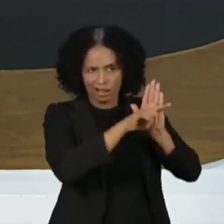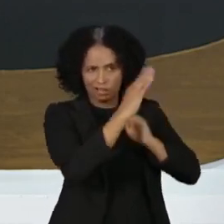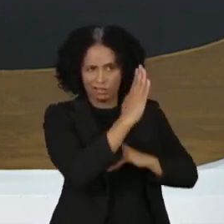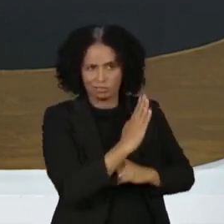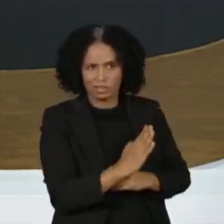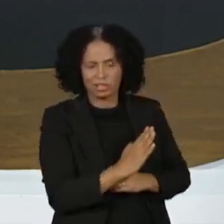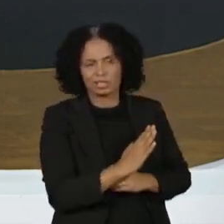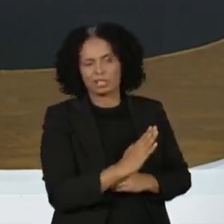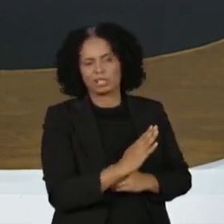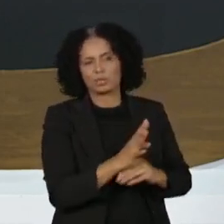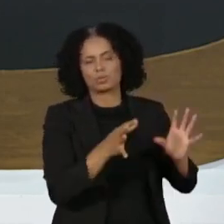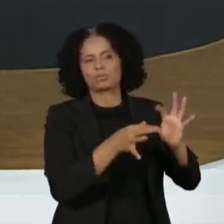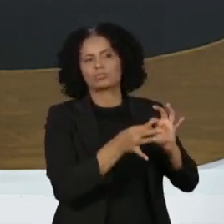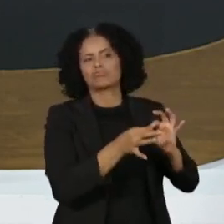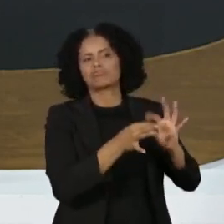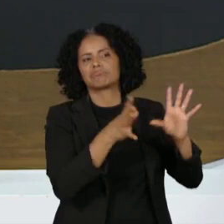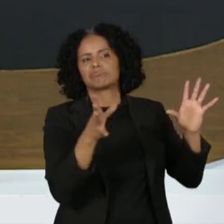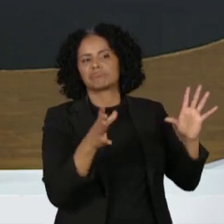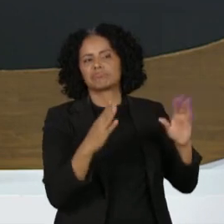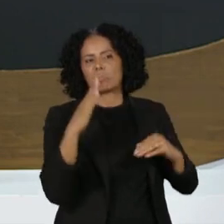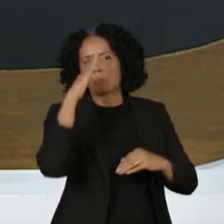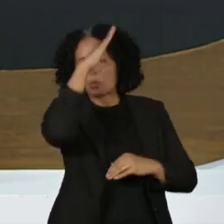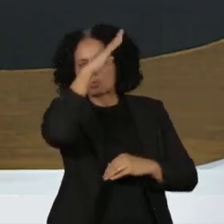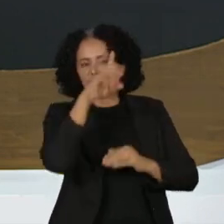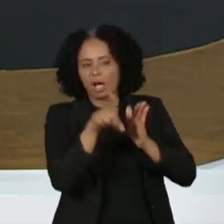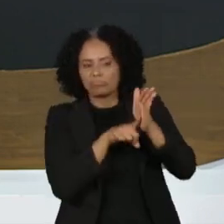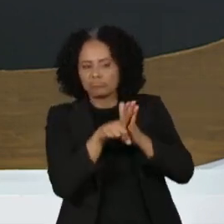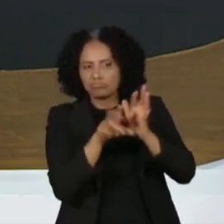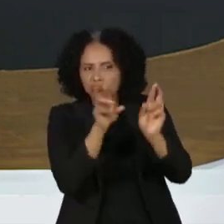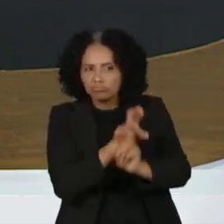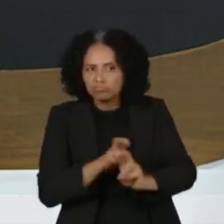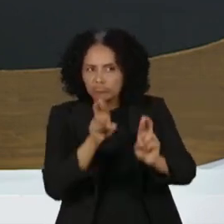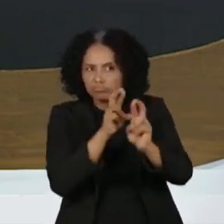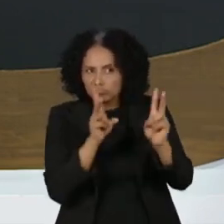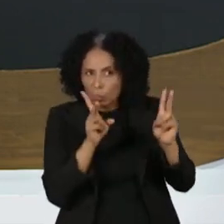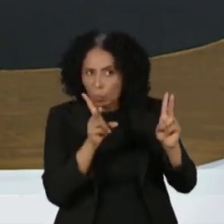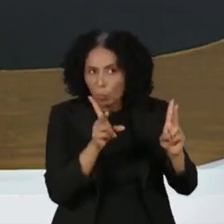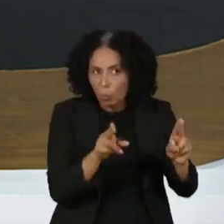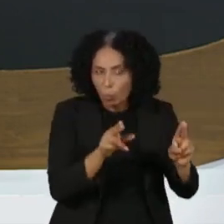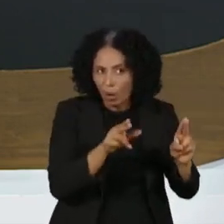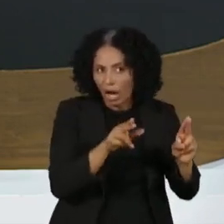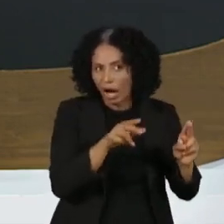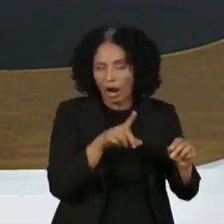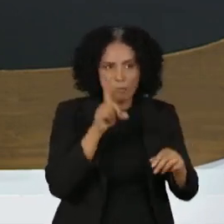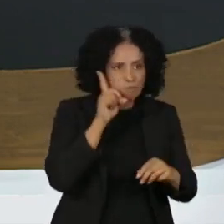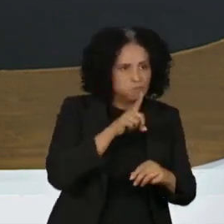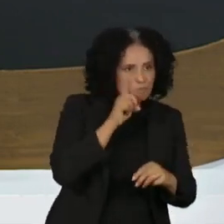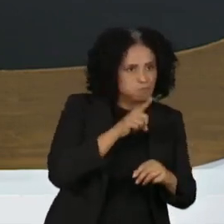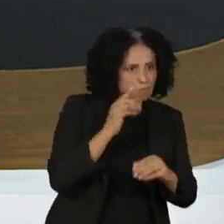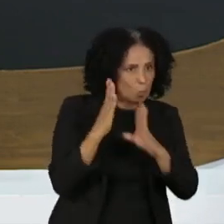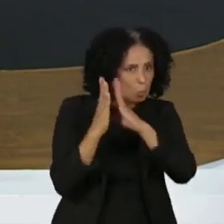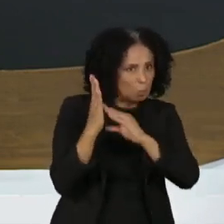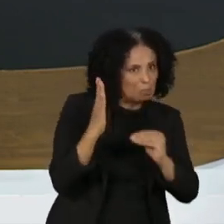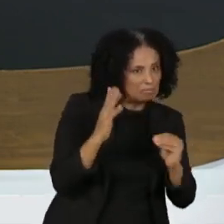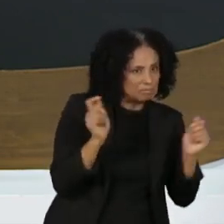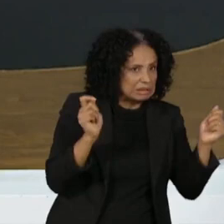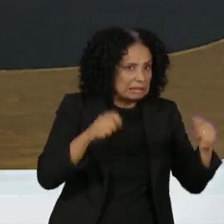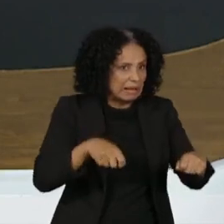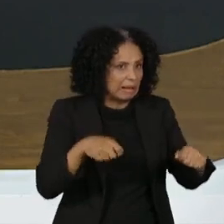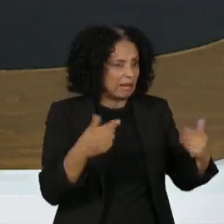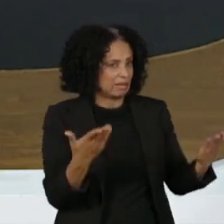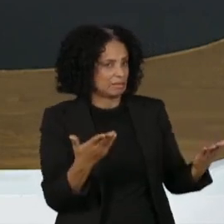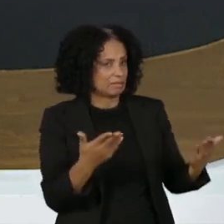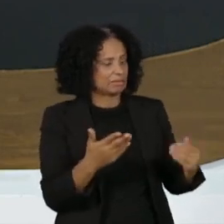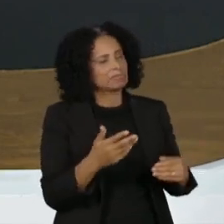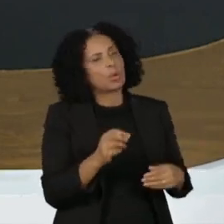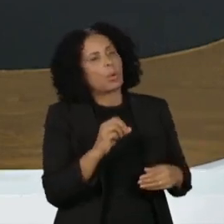que Bolsonaro seja investigado pelas mesmas vias de instigar uma insurreição ou uma